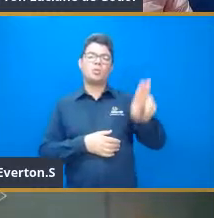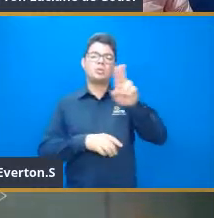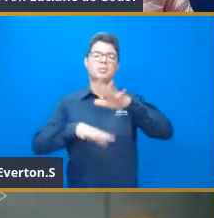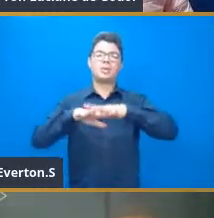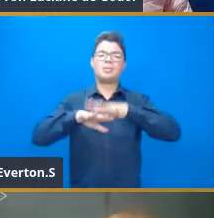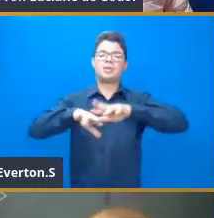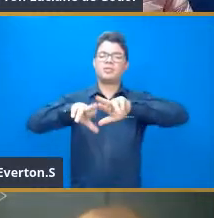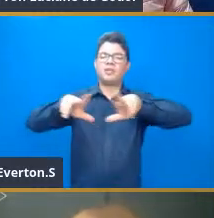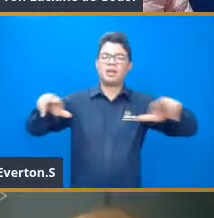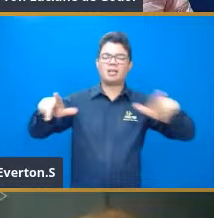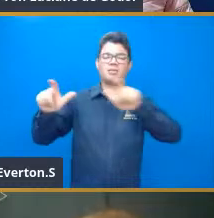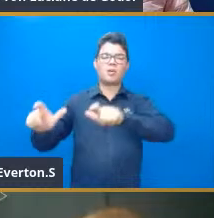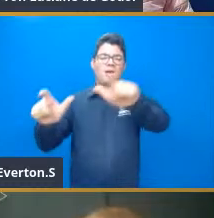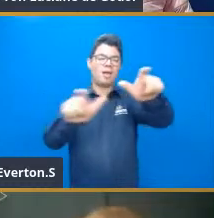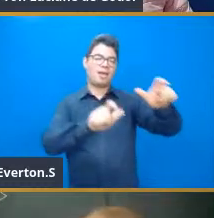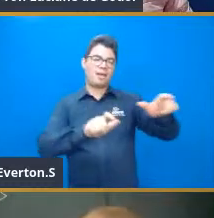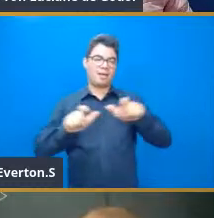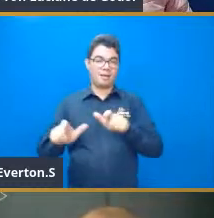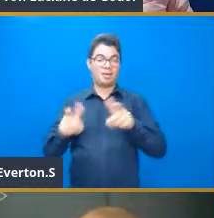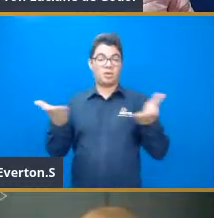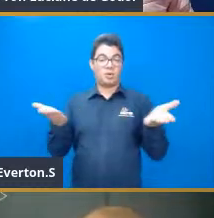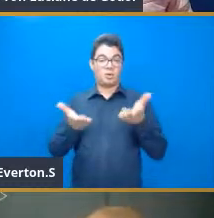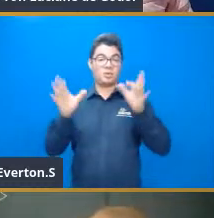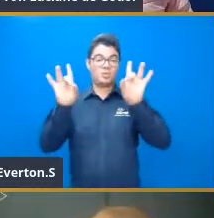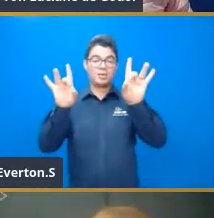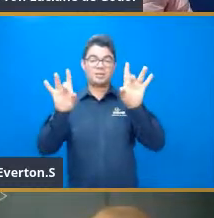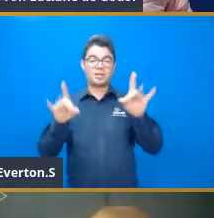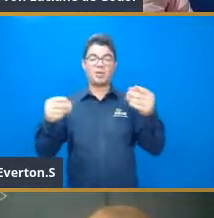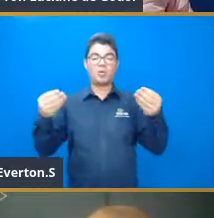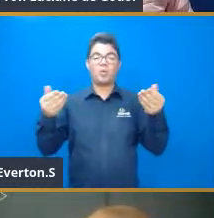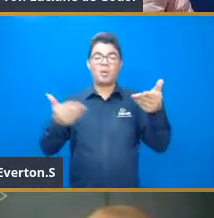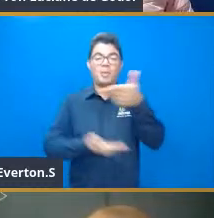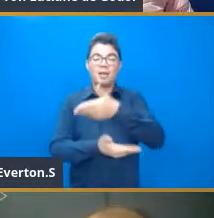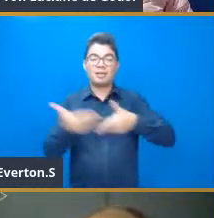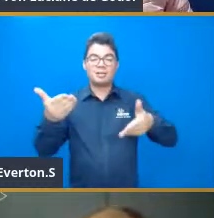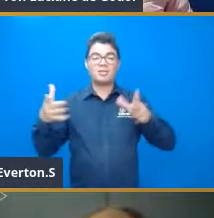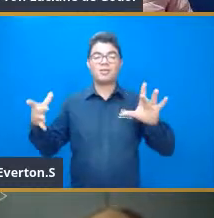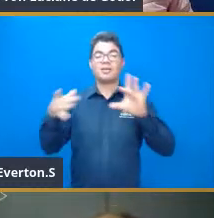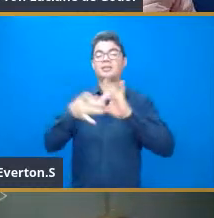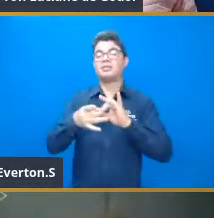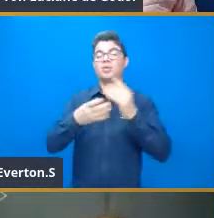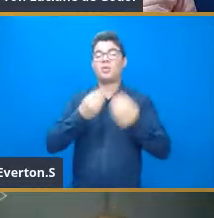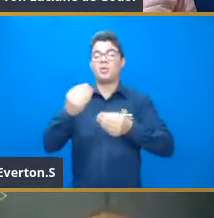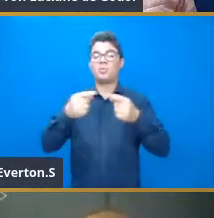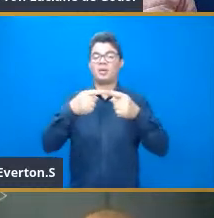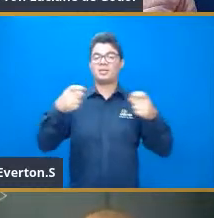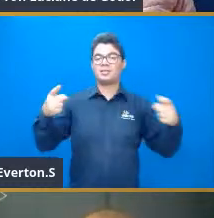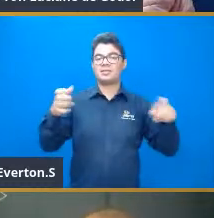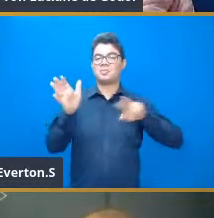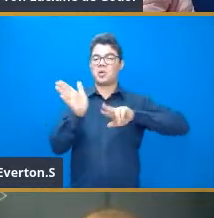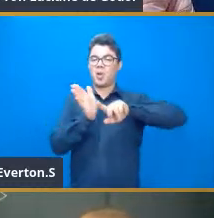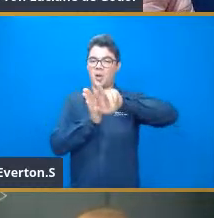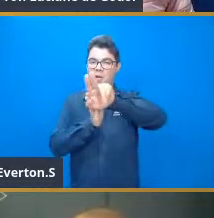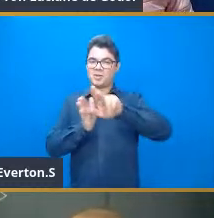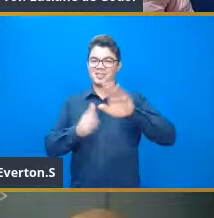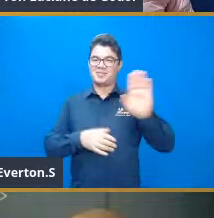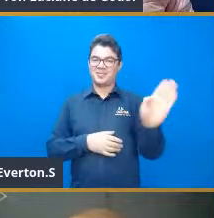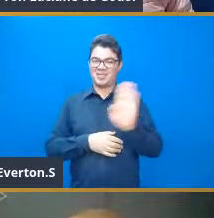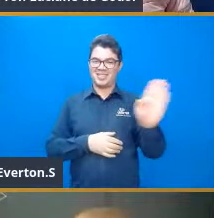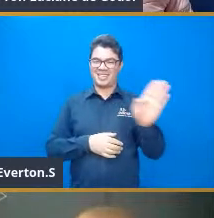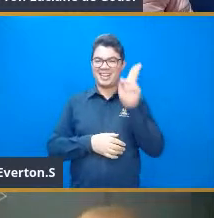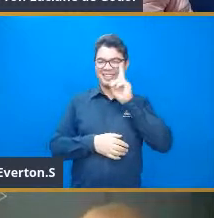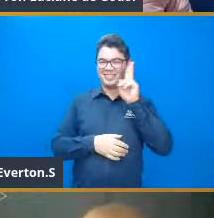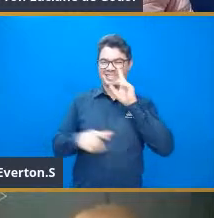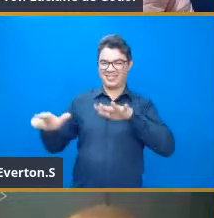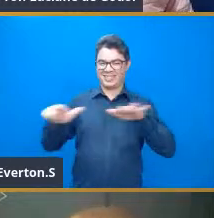E hoje é uma aula muito especial com aplicações relacionadas às ciências biológicas, que na semana anterior,